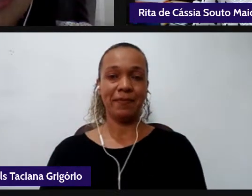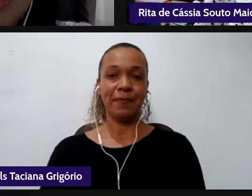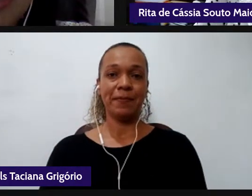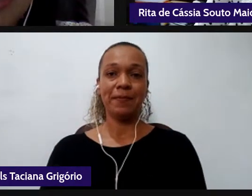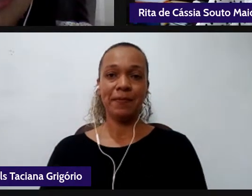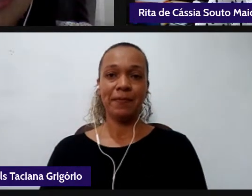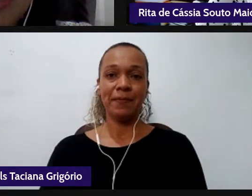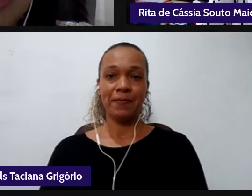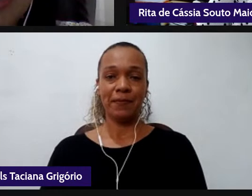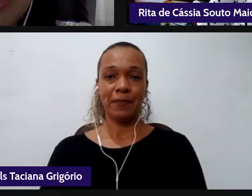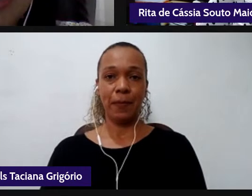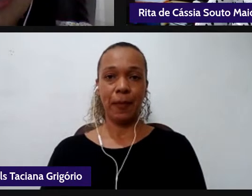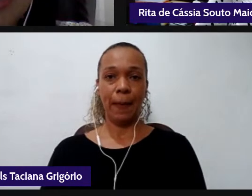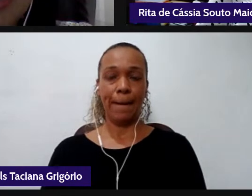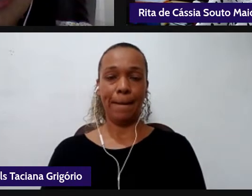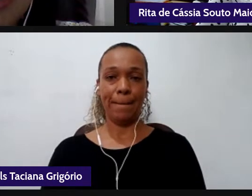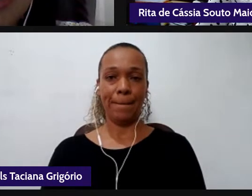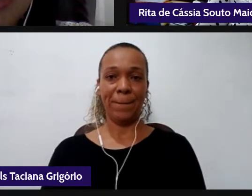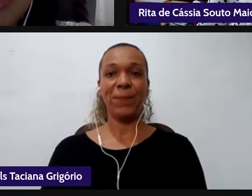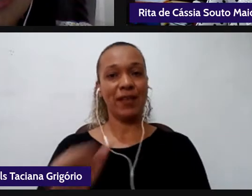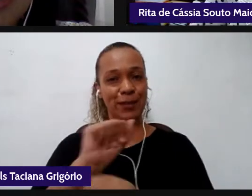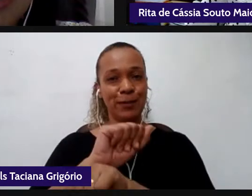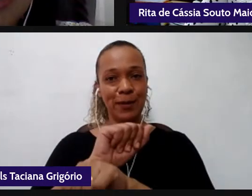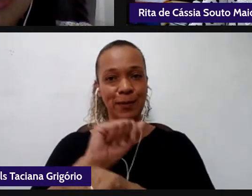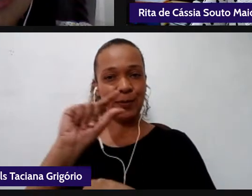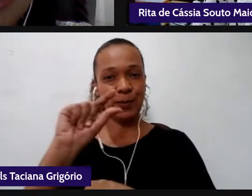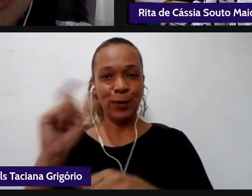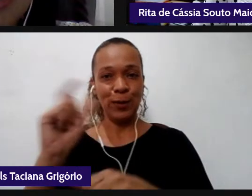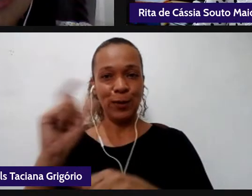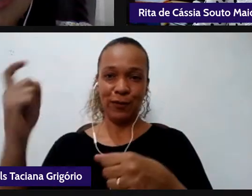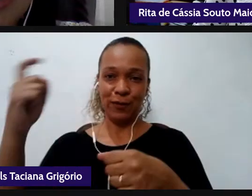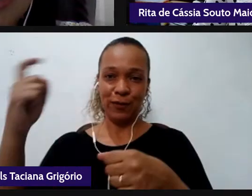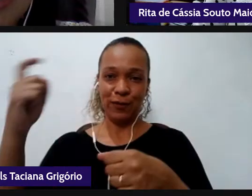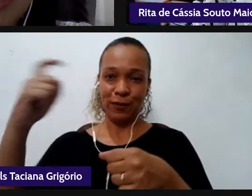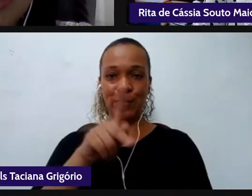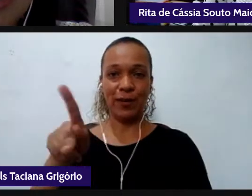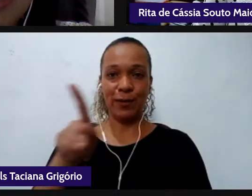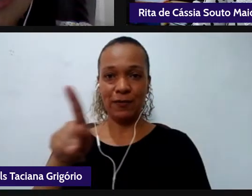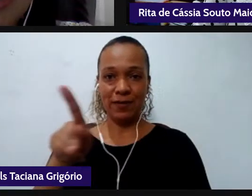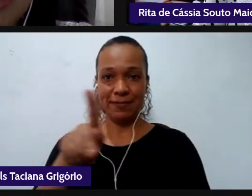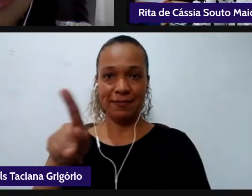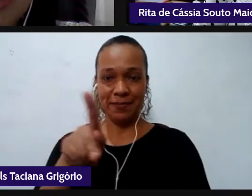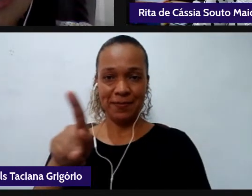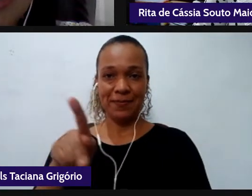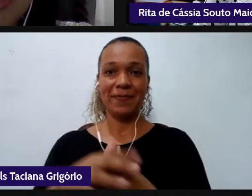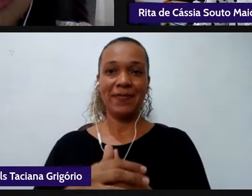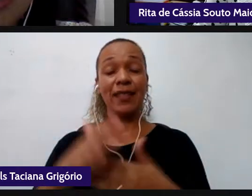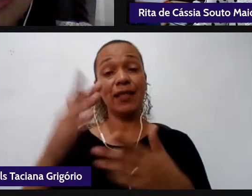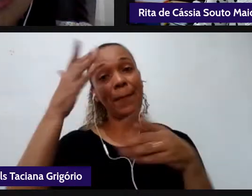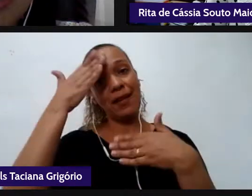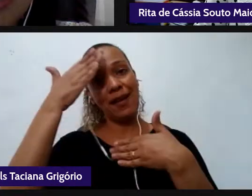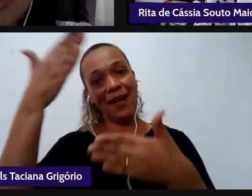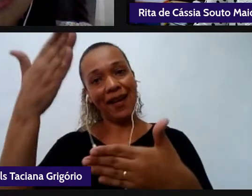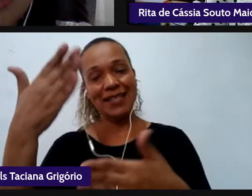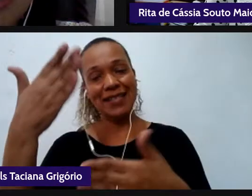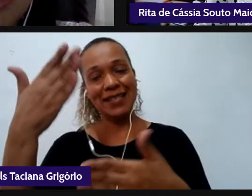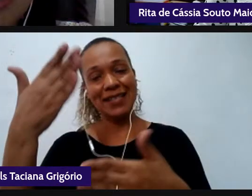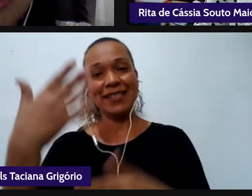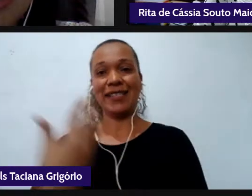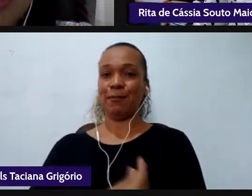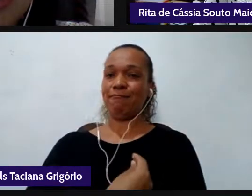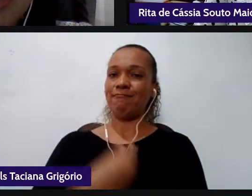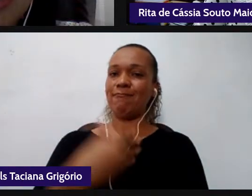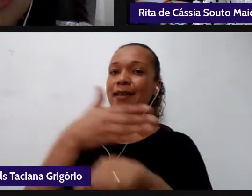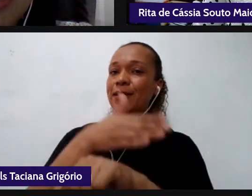e vamos esperar um pouquinho o retorno da professora eu quero agradecer a participação